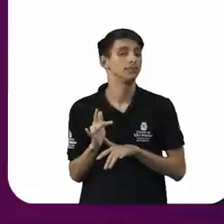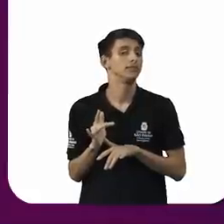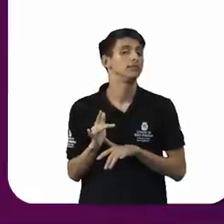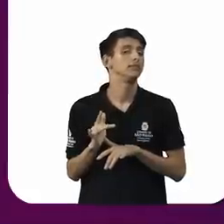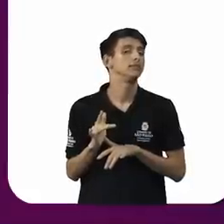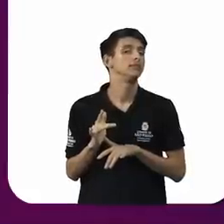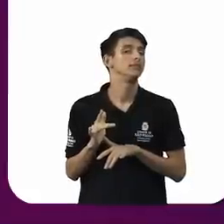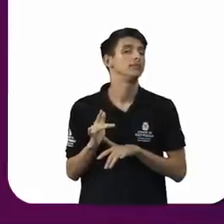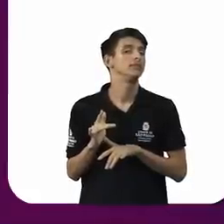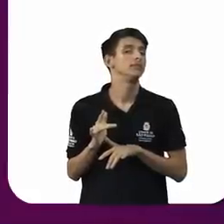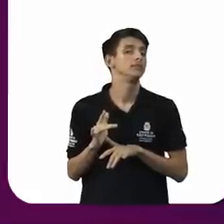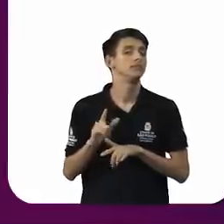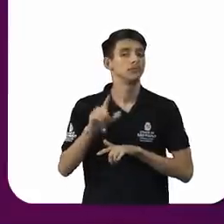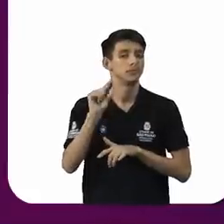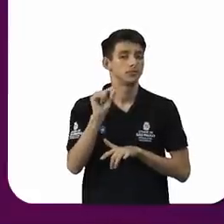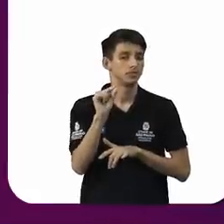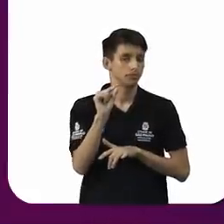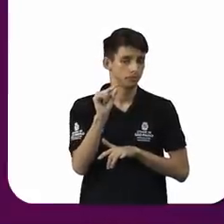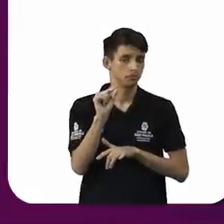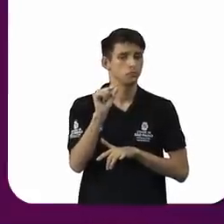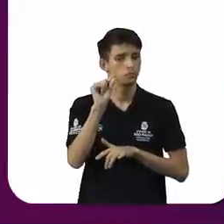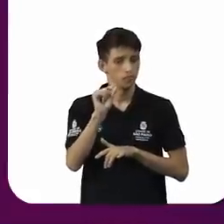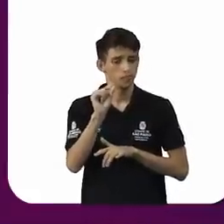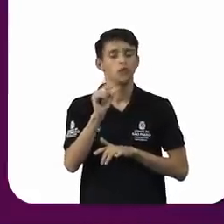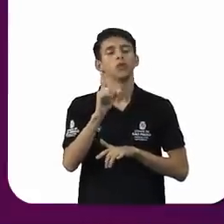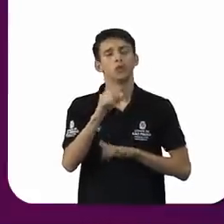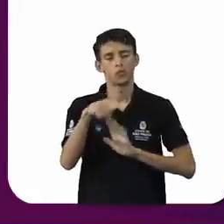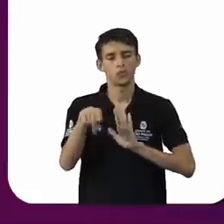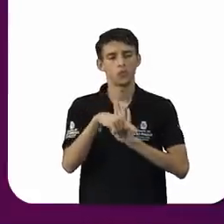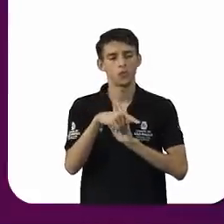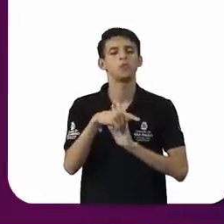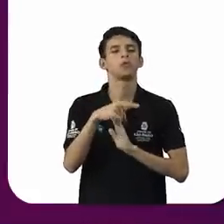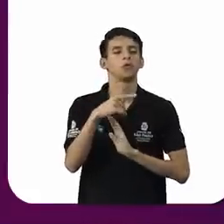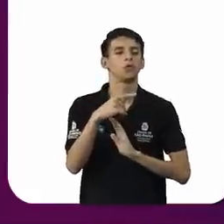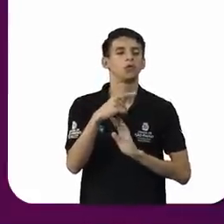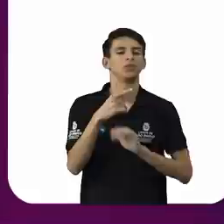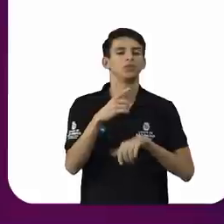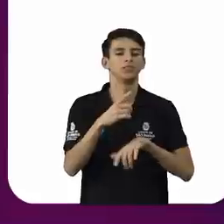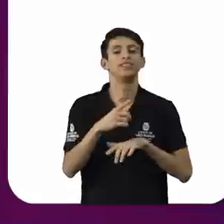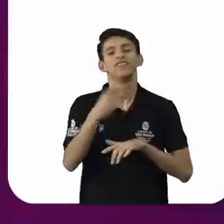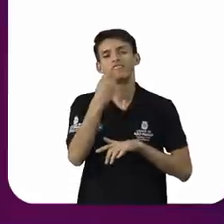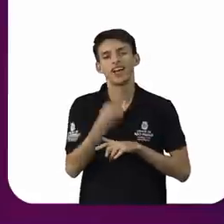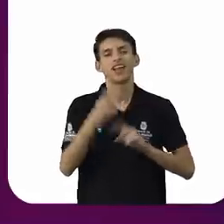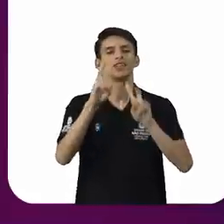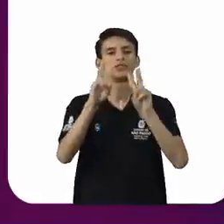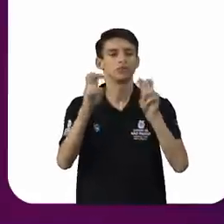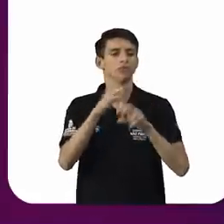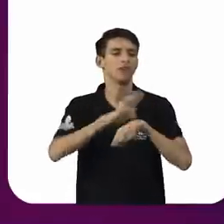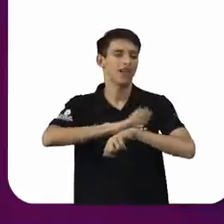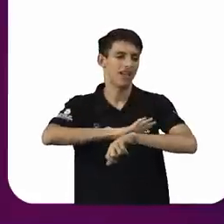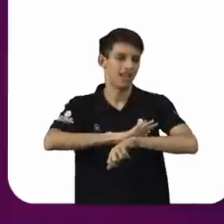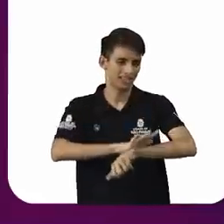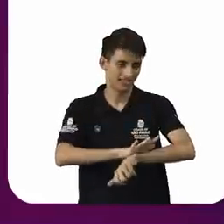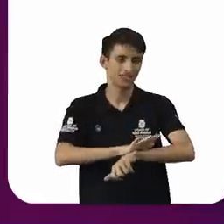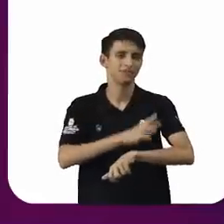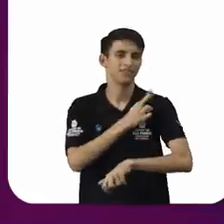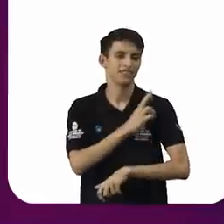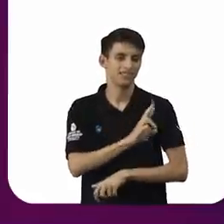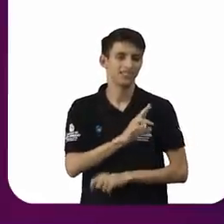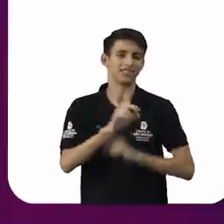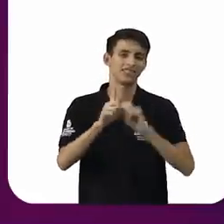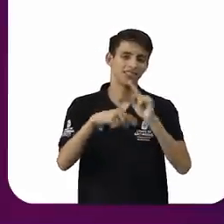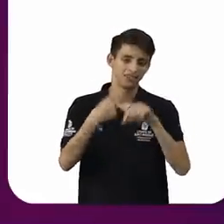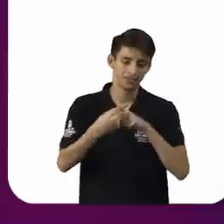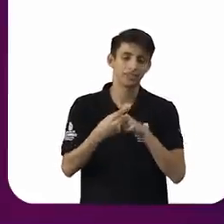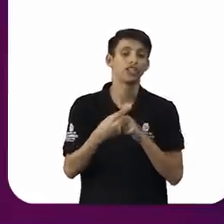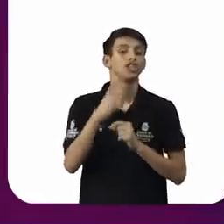que é o que o doutor Edio faz brilhantemente no racismo religioso. Obrigado. E ele vai falar um pouquinho